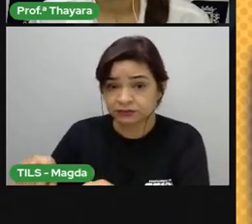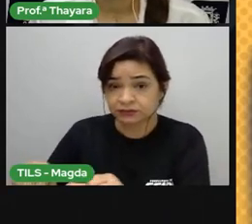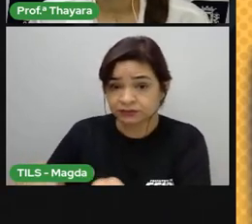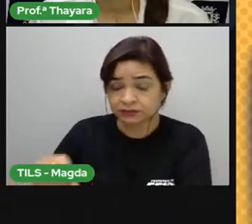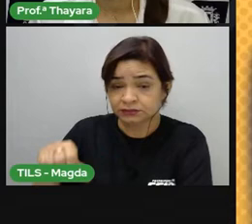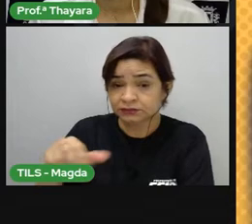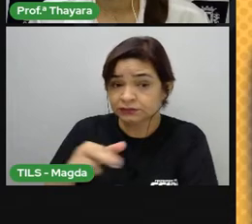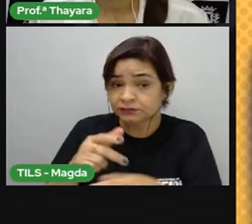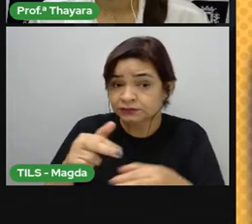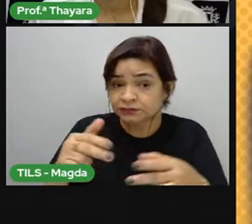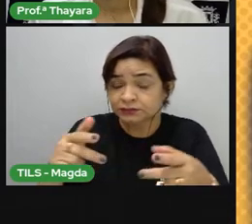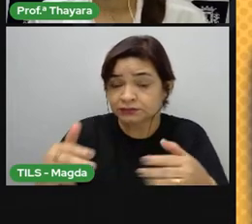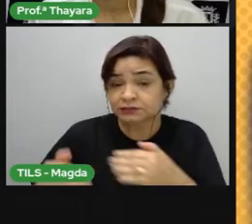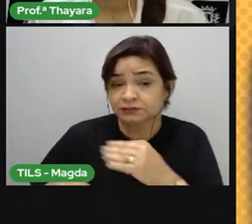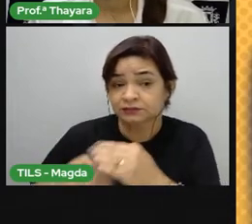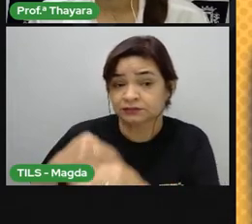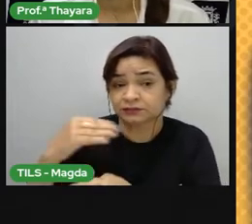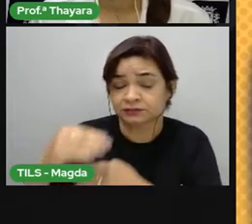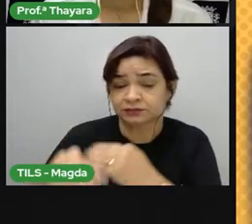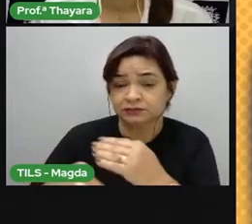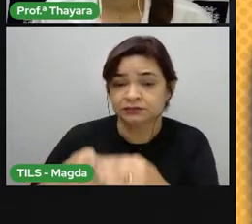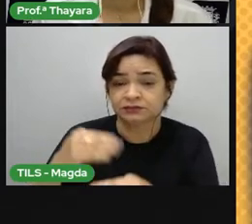variados ao longo do tempo.